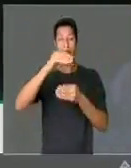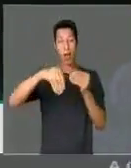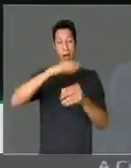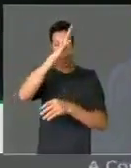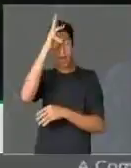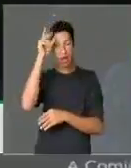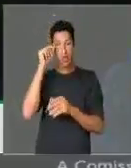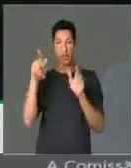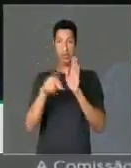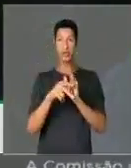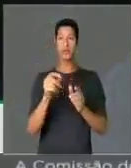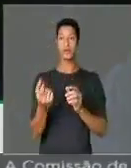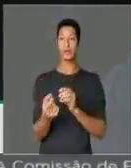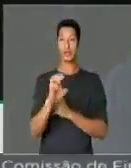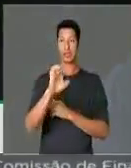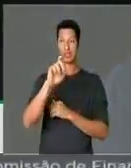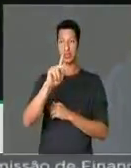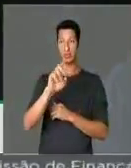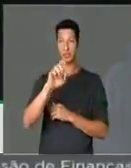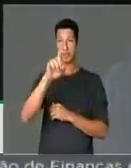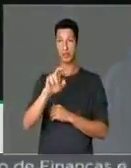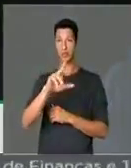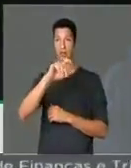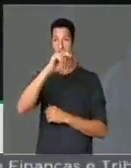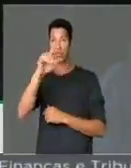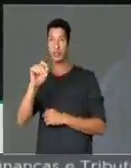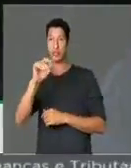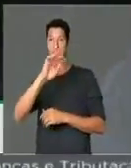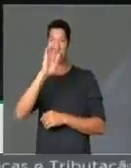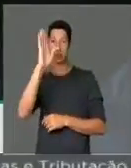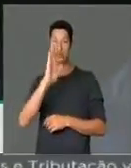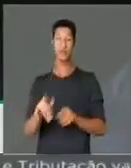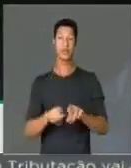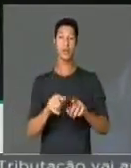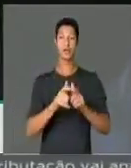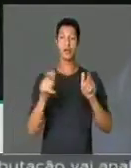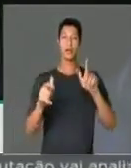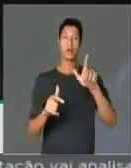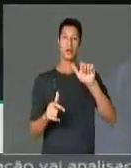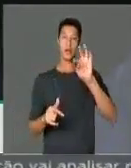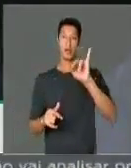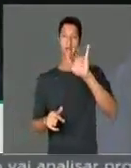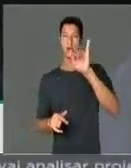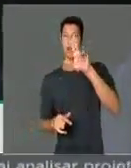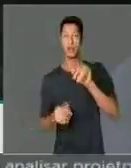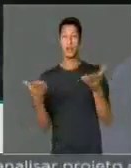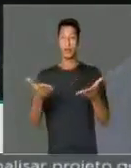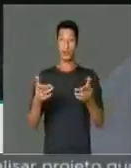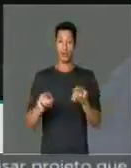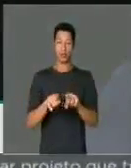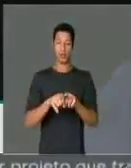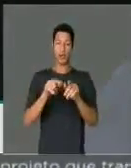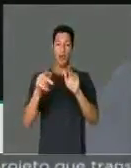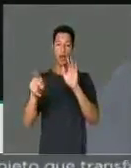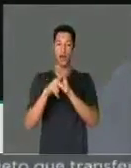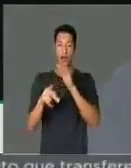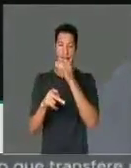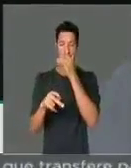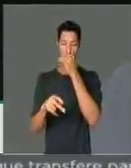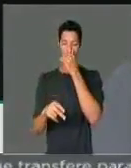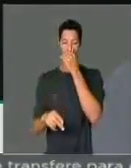objeto da especulação transnacional e de imensos latifúndios. E agora, do afã